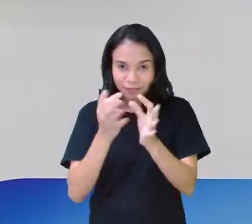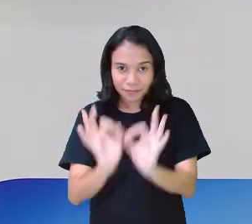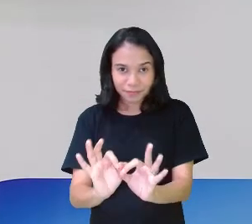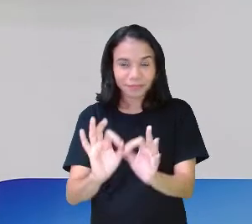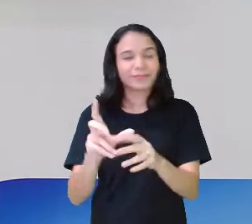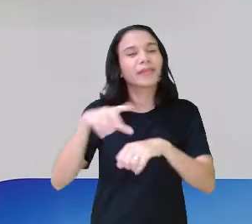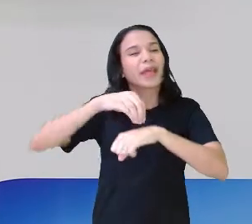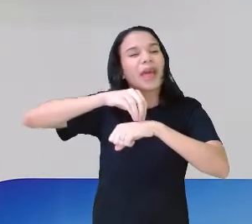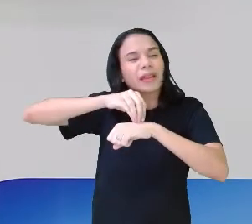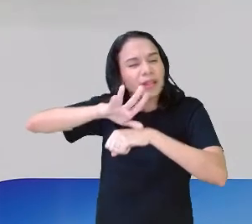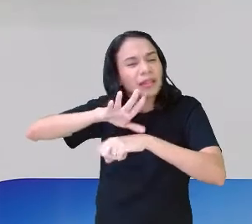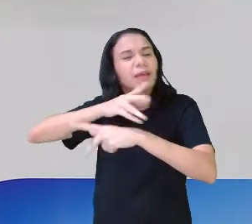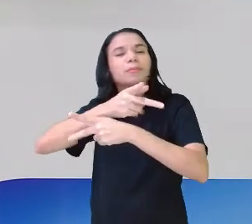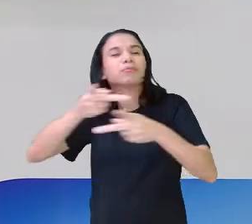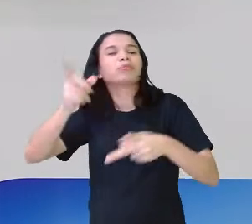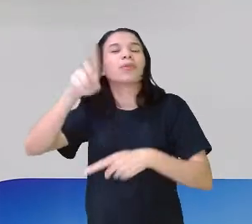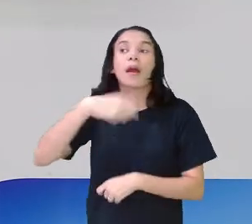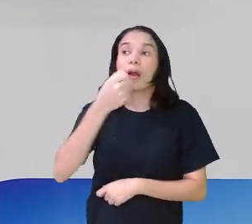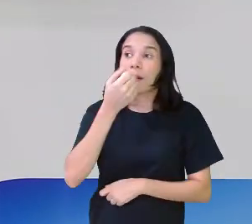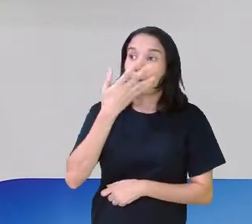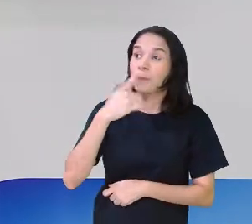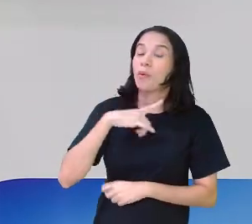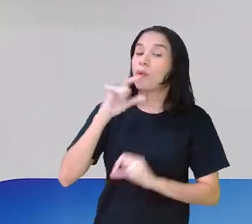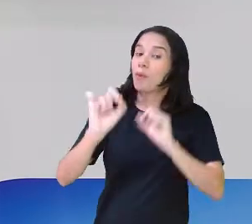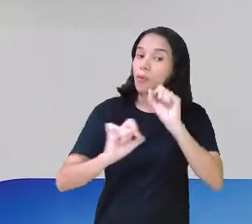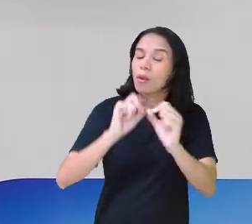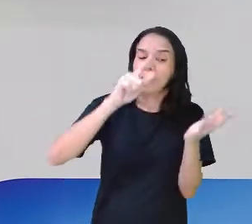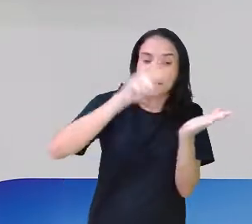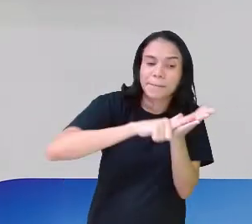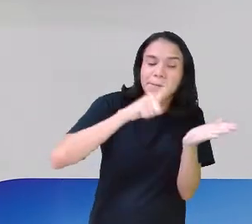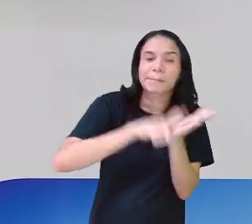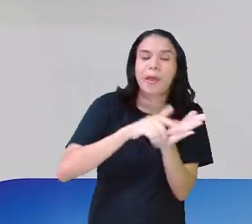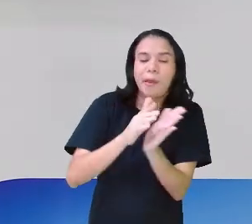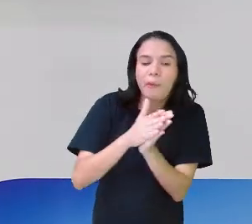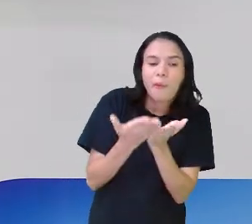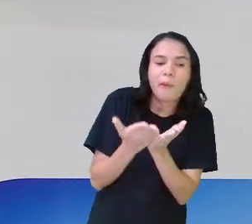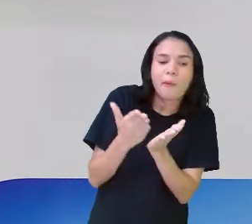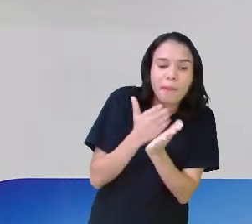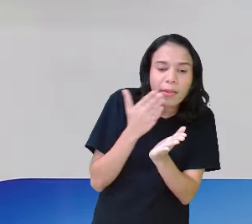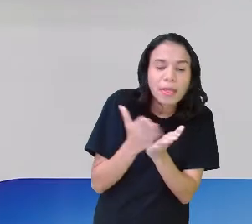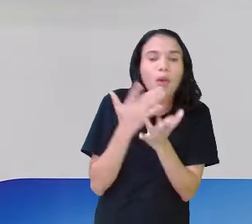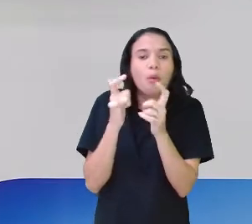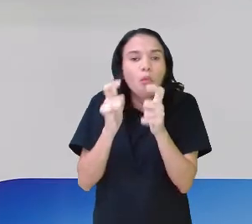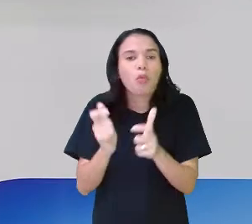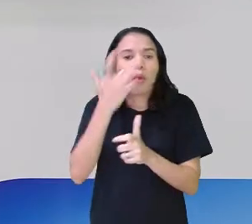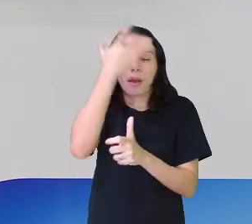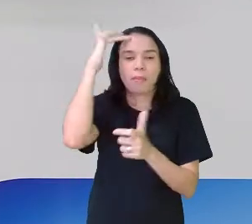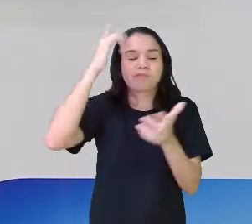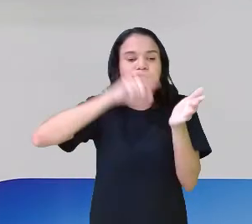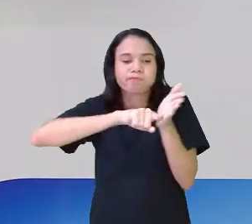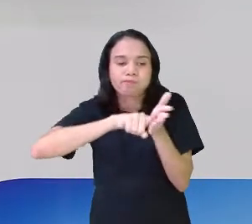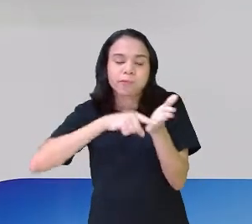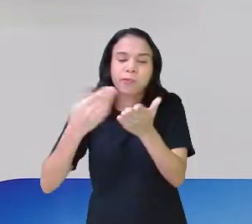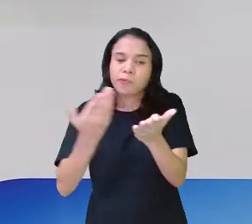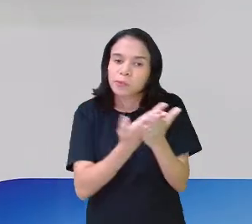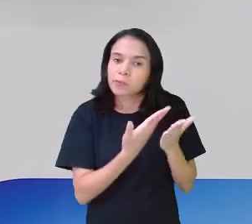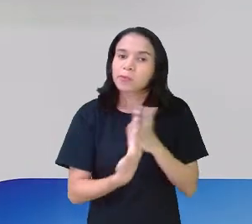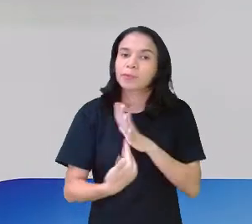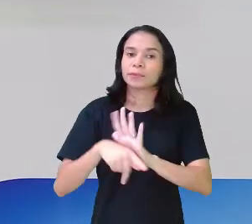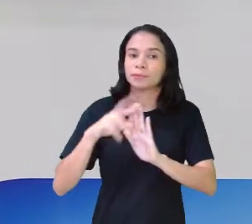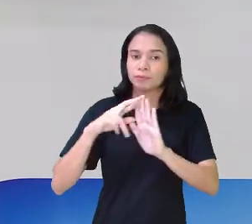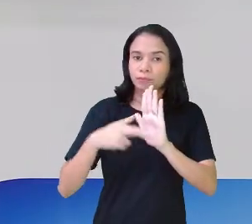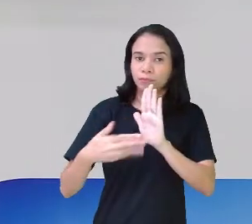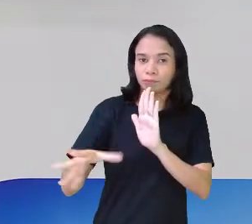Aquela dica, é bom ter um papel, um caderno, um local para você fazer os seus